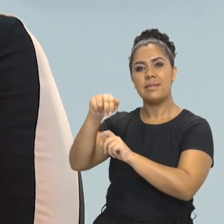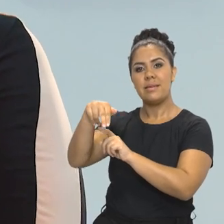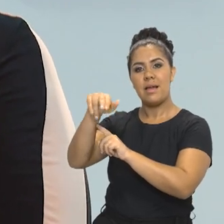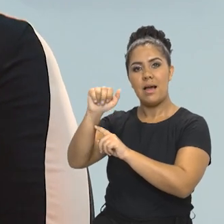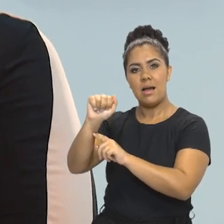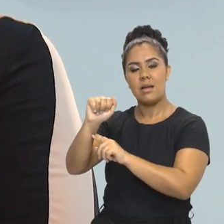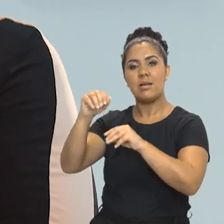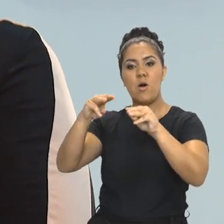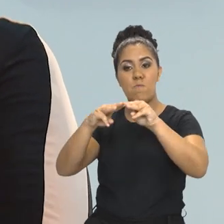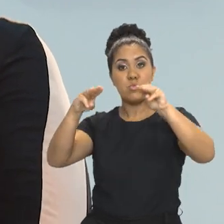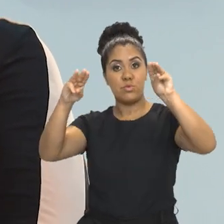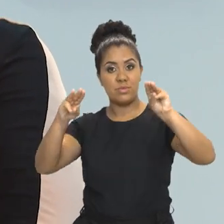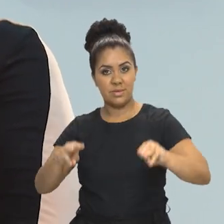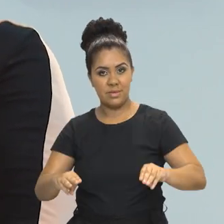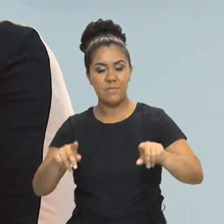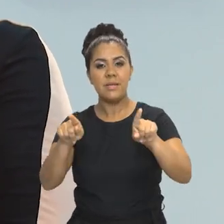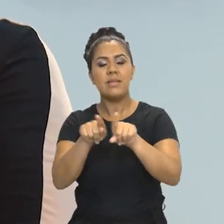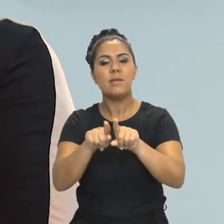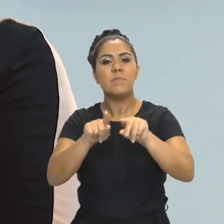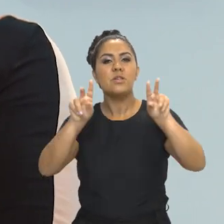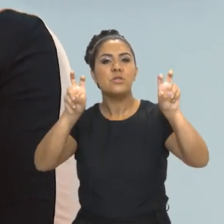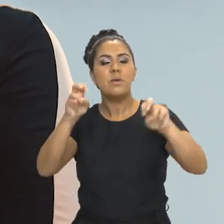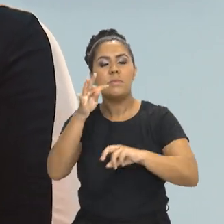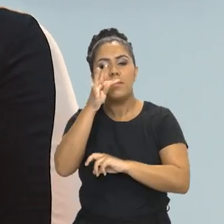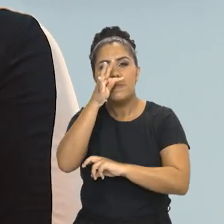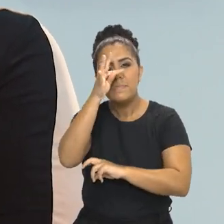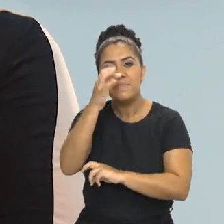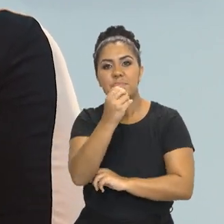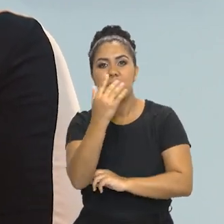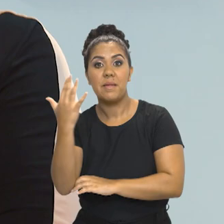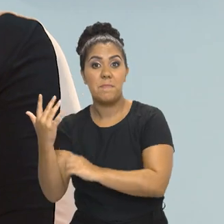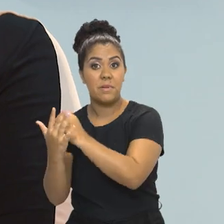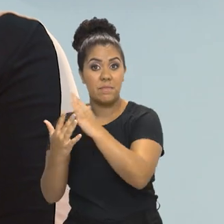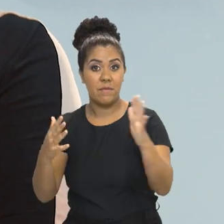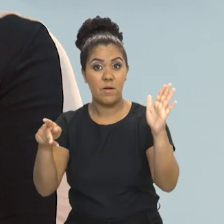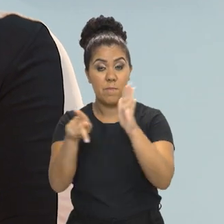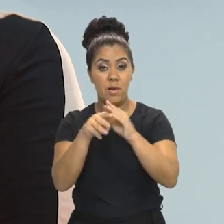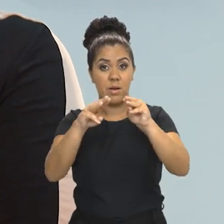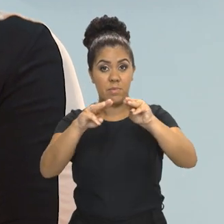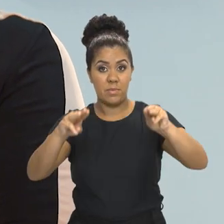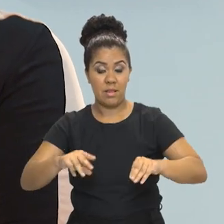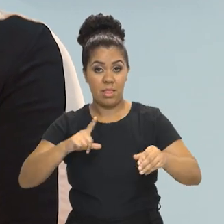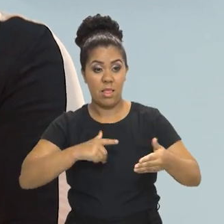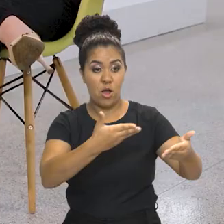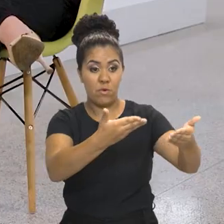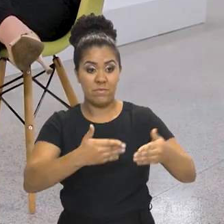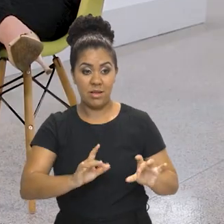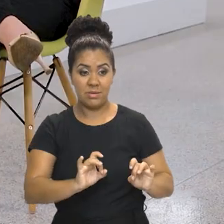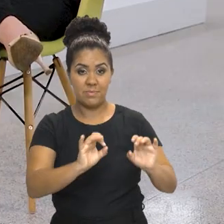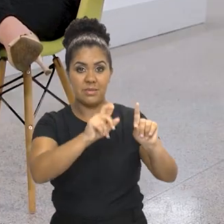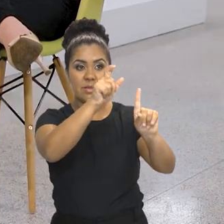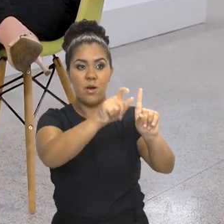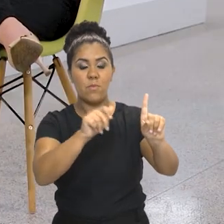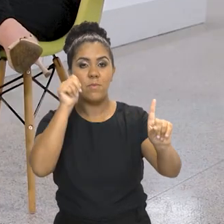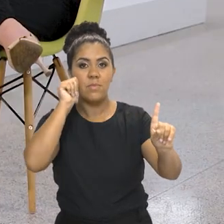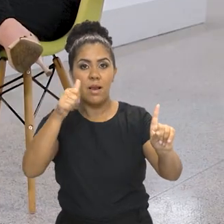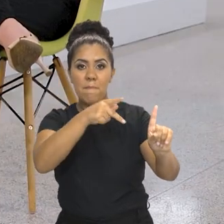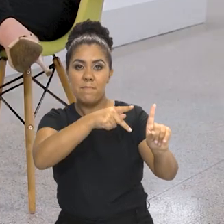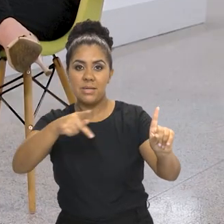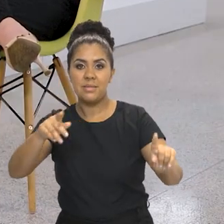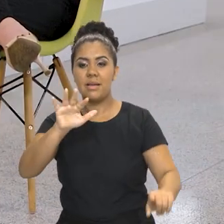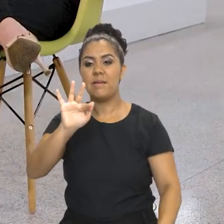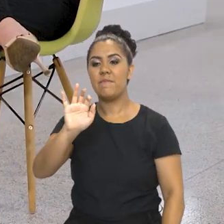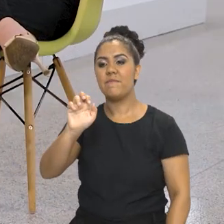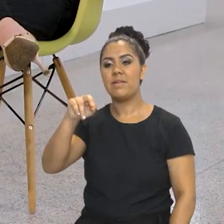política nacional dos museus e sobre a Primavera dos Museus. E a nossa convidada é a presidenta do IBRAM, Fernanda Castro.